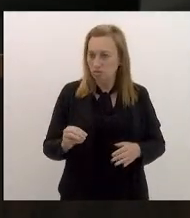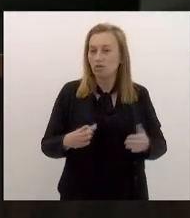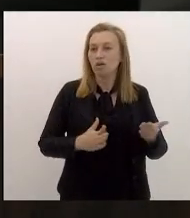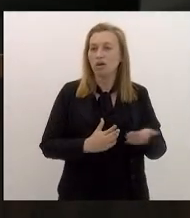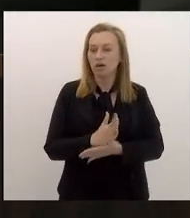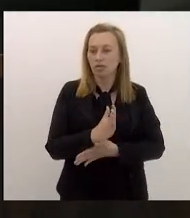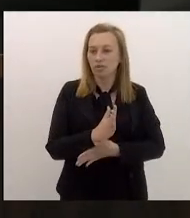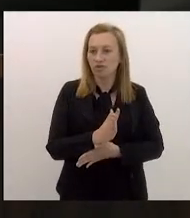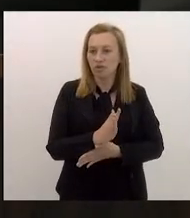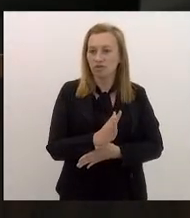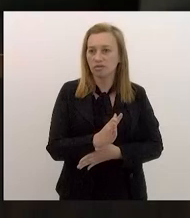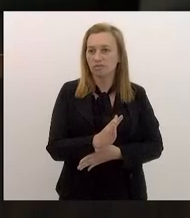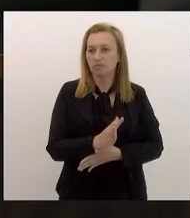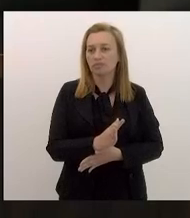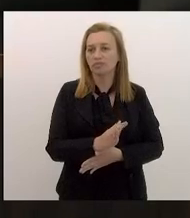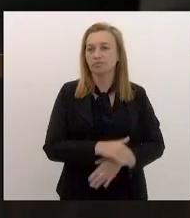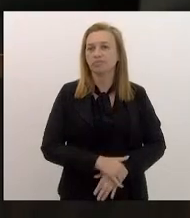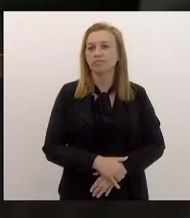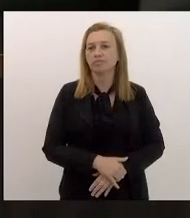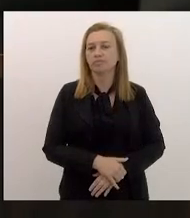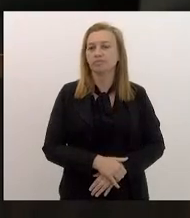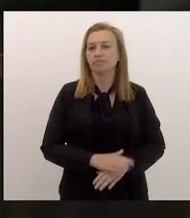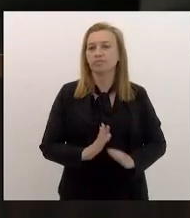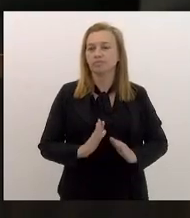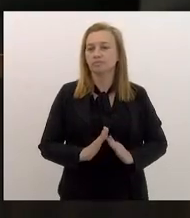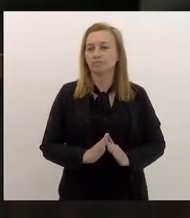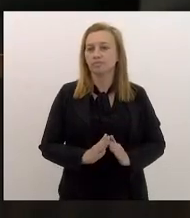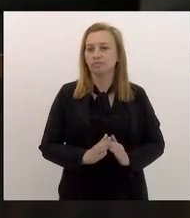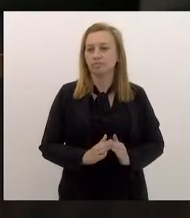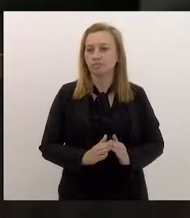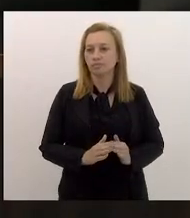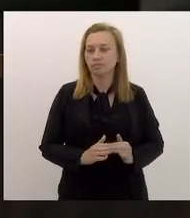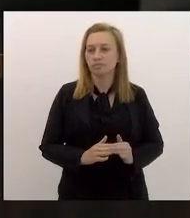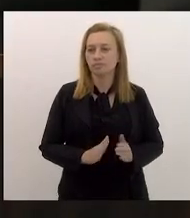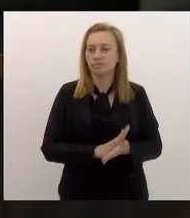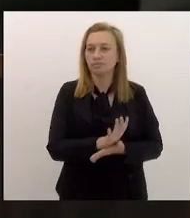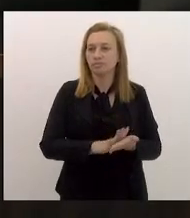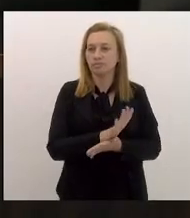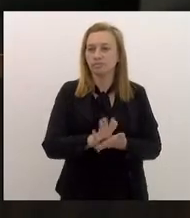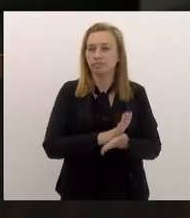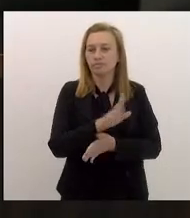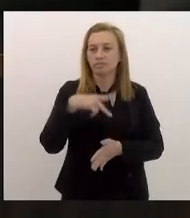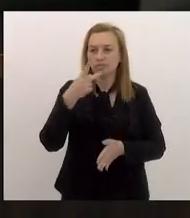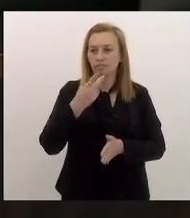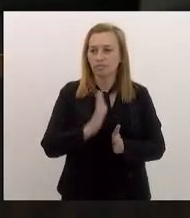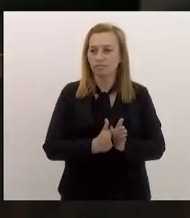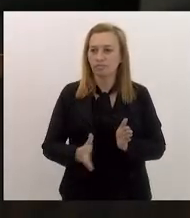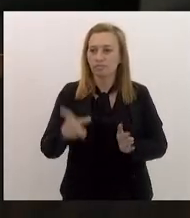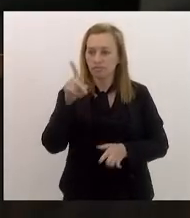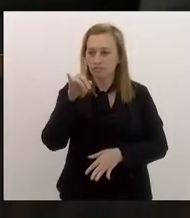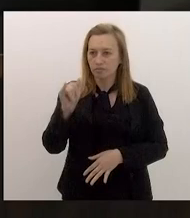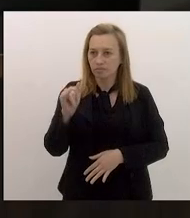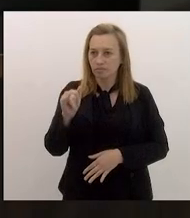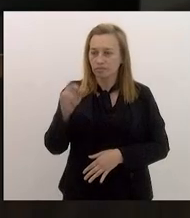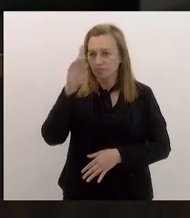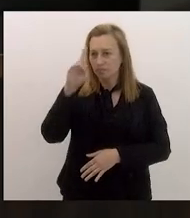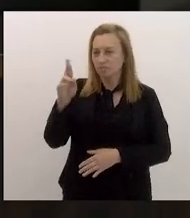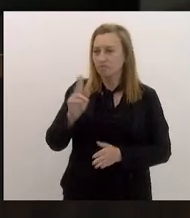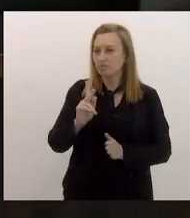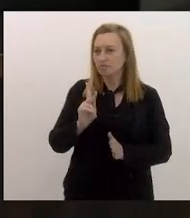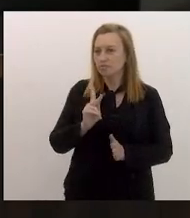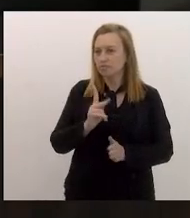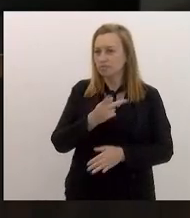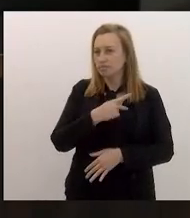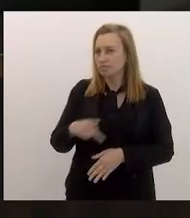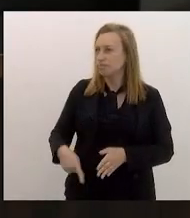estão aprovados. Nada mais a tratar na ordem do dia... Presidente, uma questão de ordem.